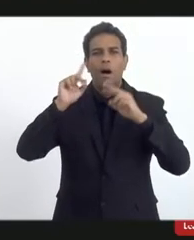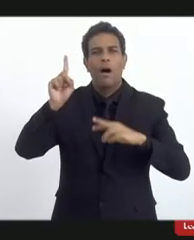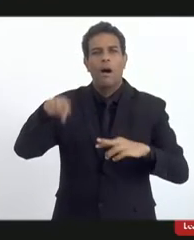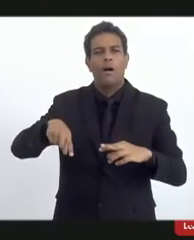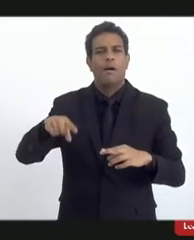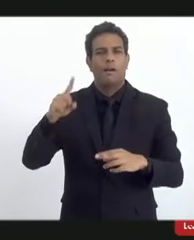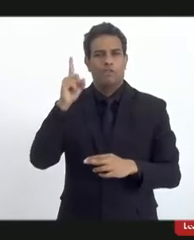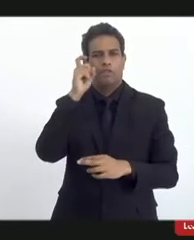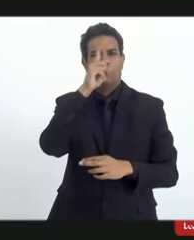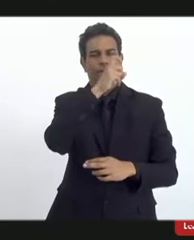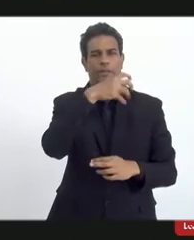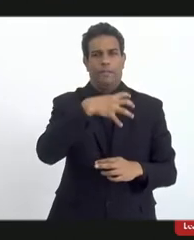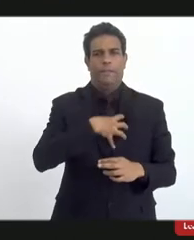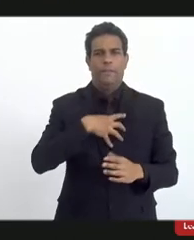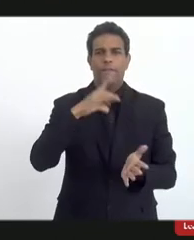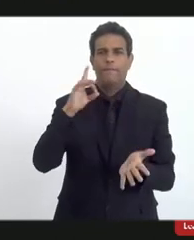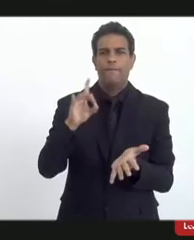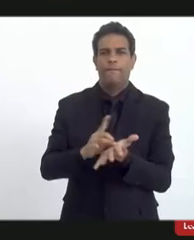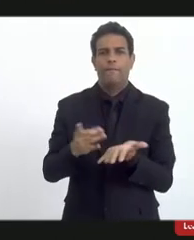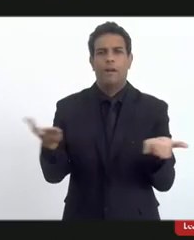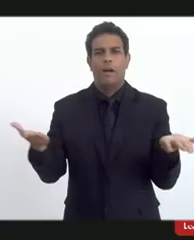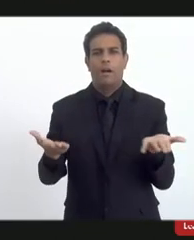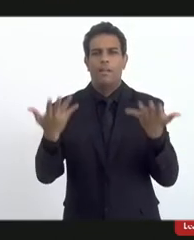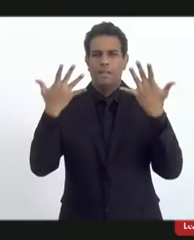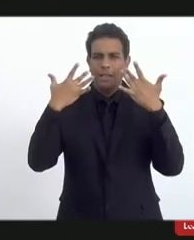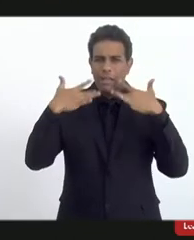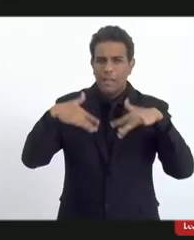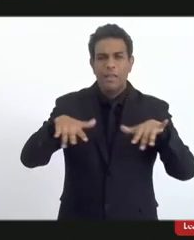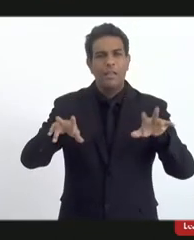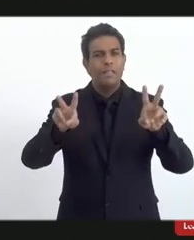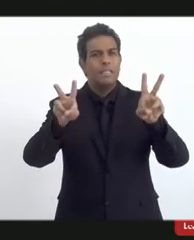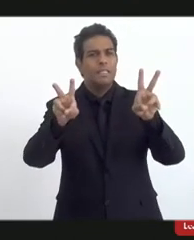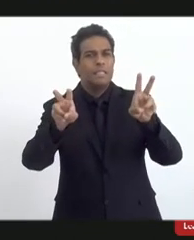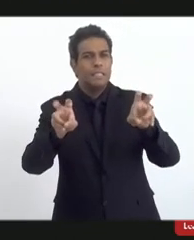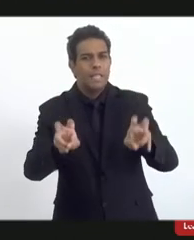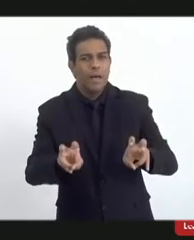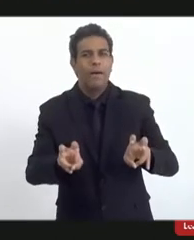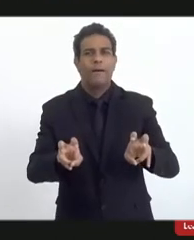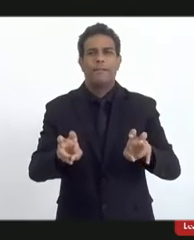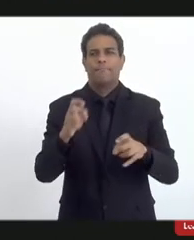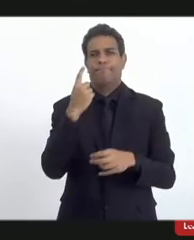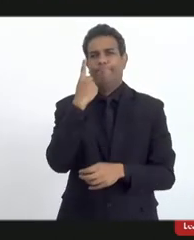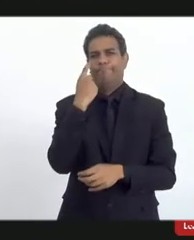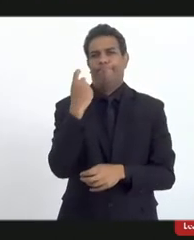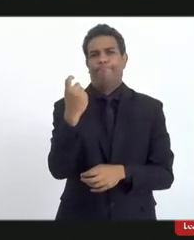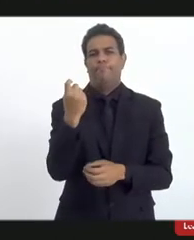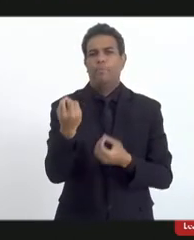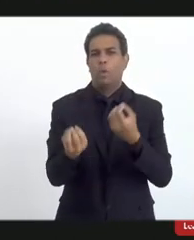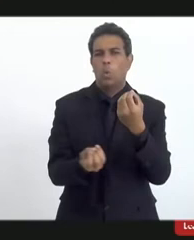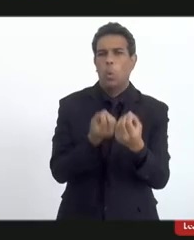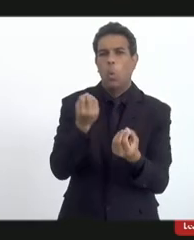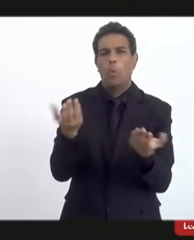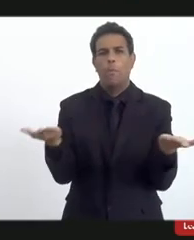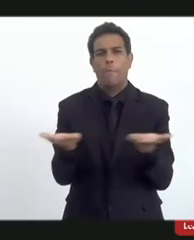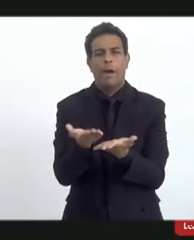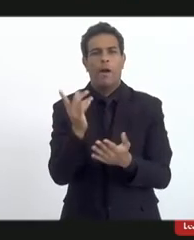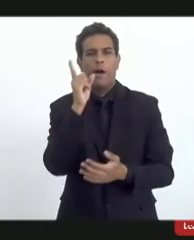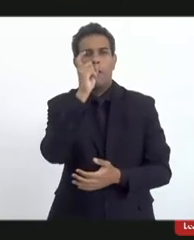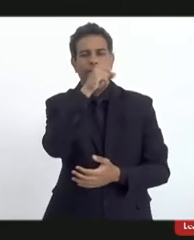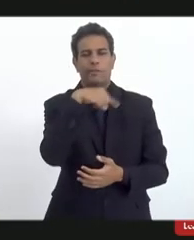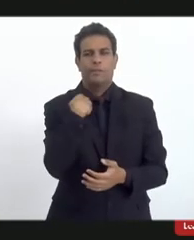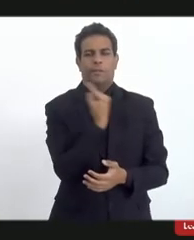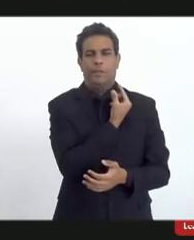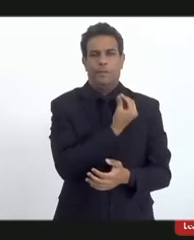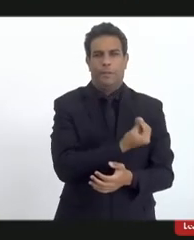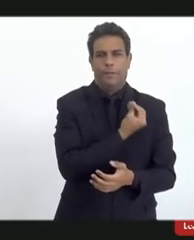É muito complicada. A gente não pode naturalizar temas e assuntos tão relevantes, tão caros para a nossa sociedade